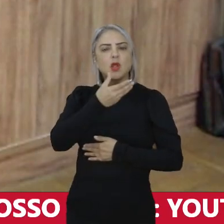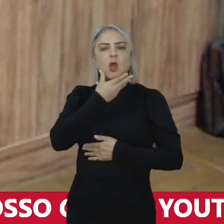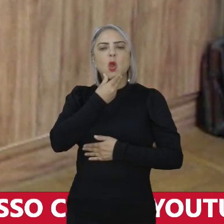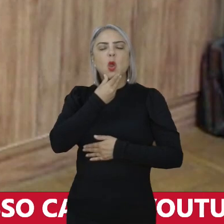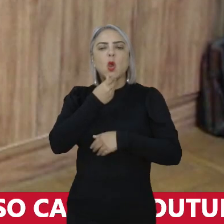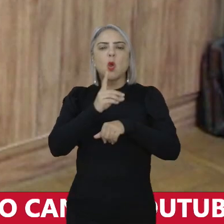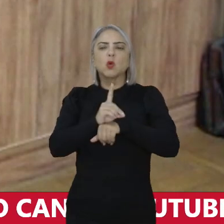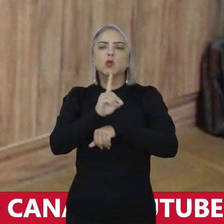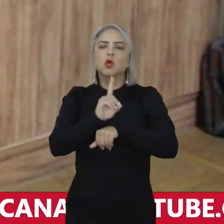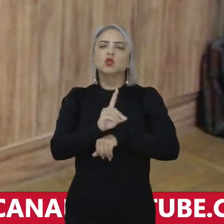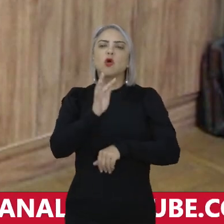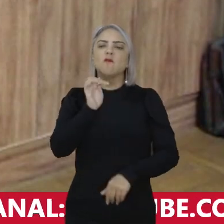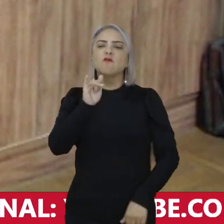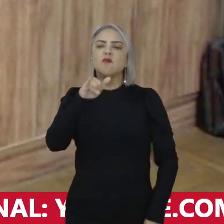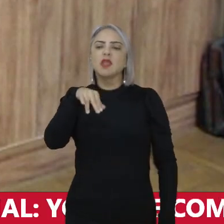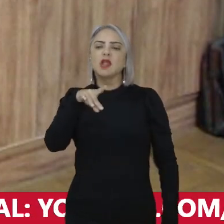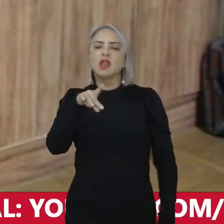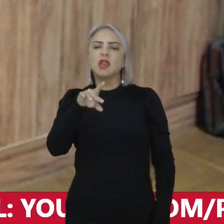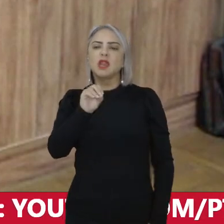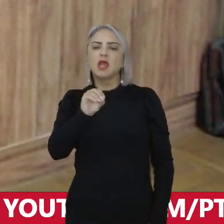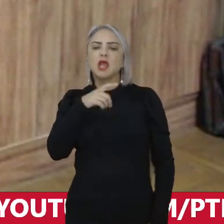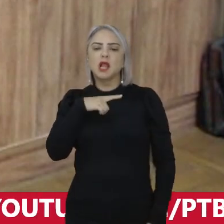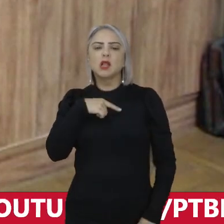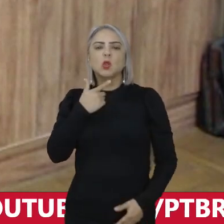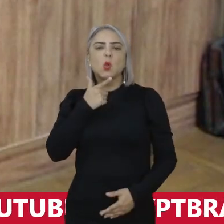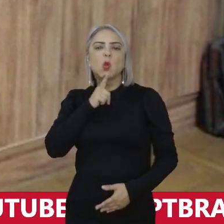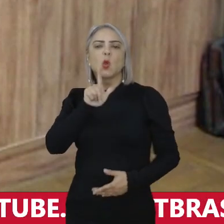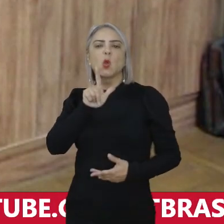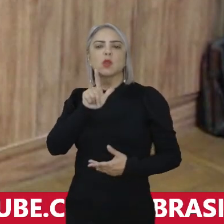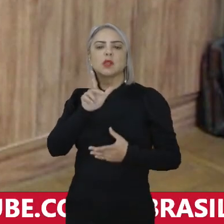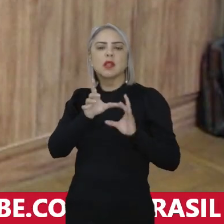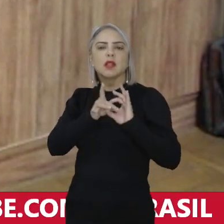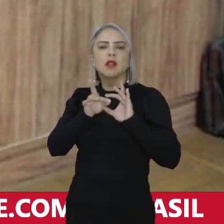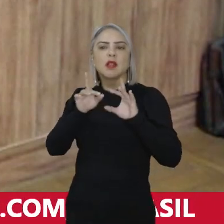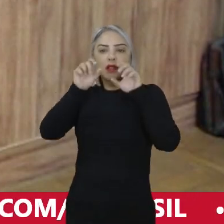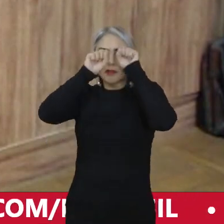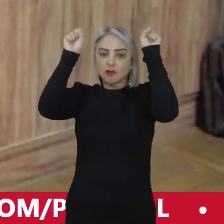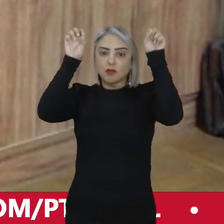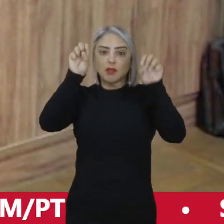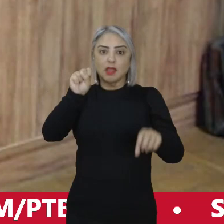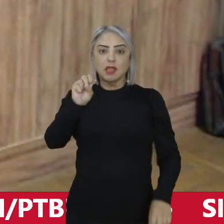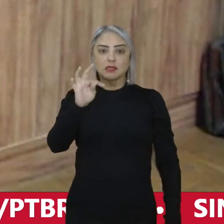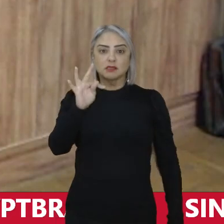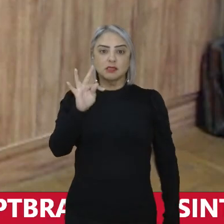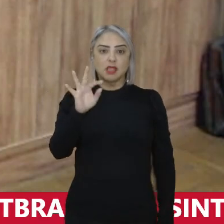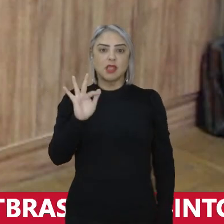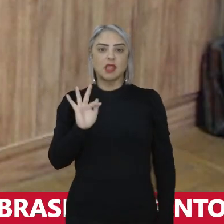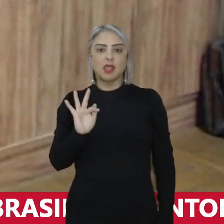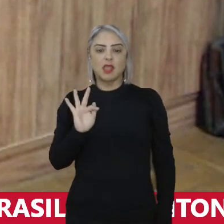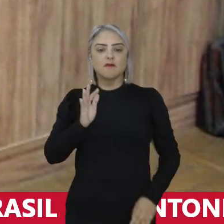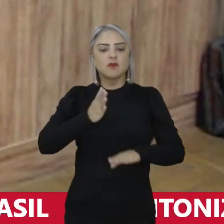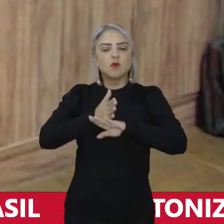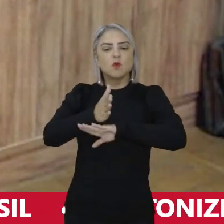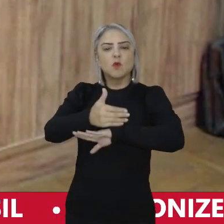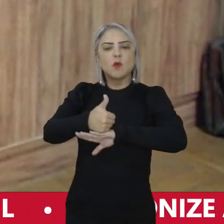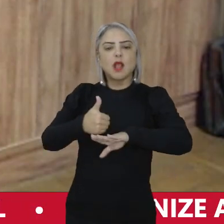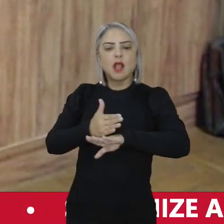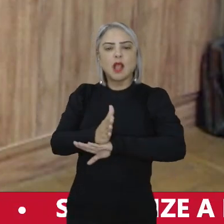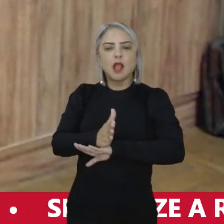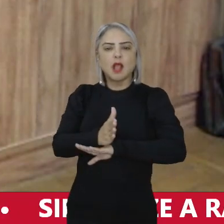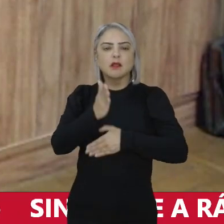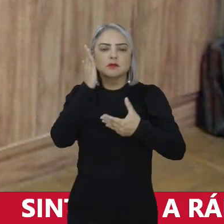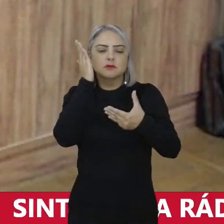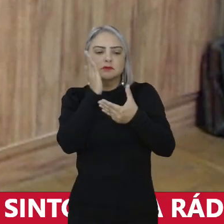Fernando Fernandes conseguiu liberar no STF o acesso aos